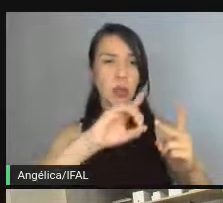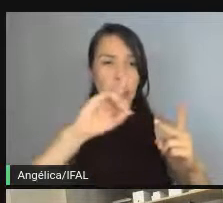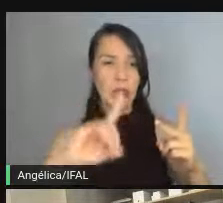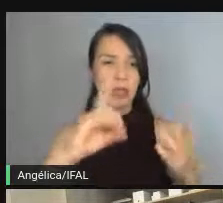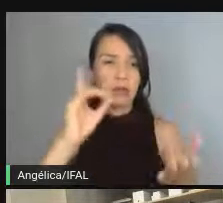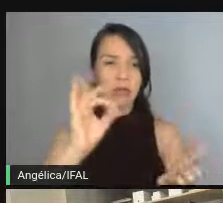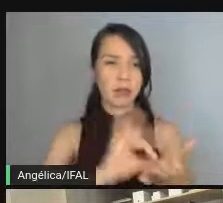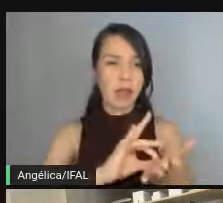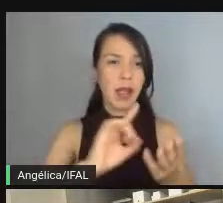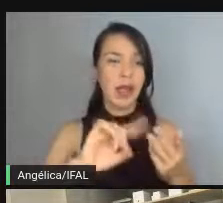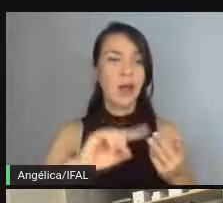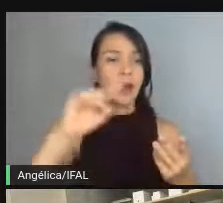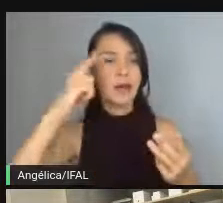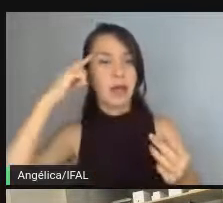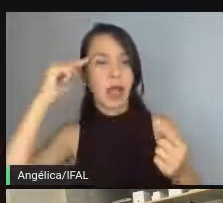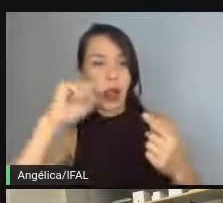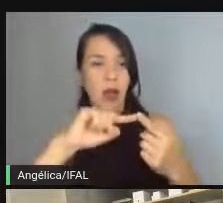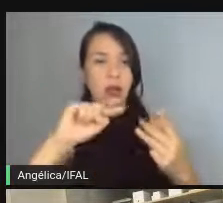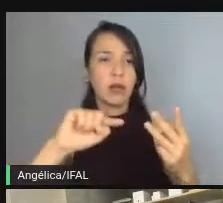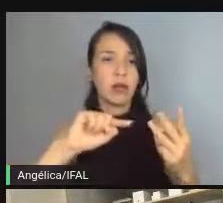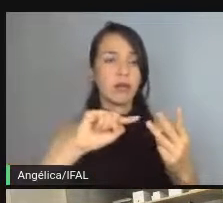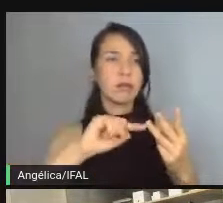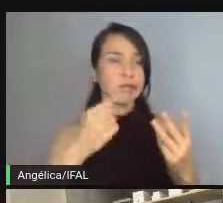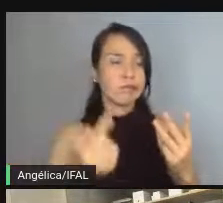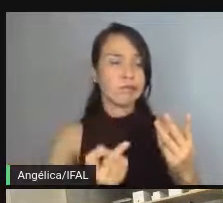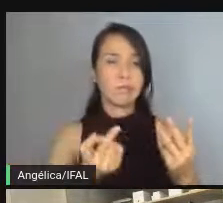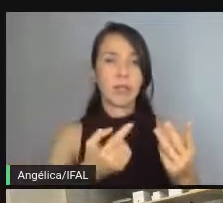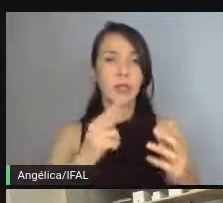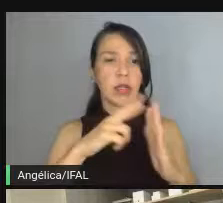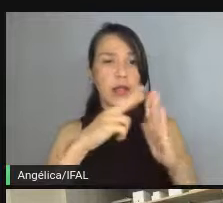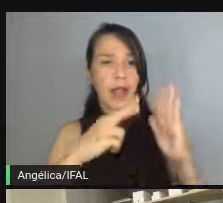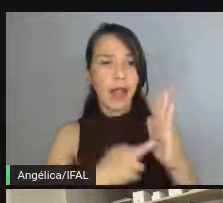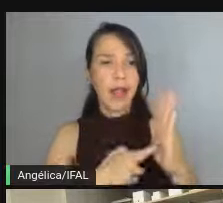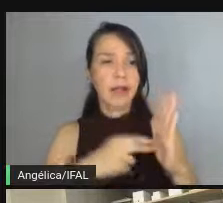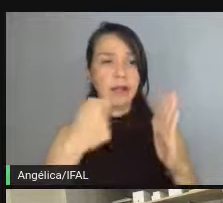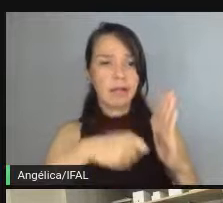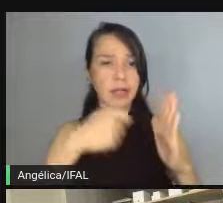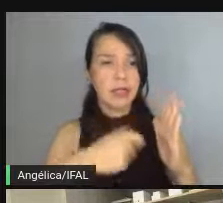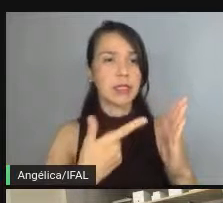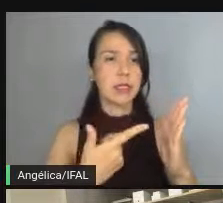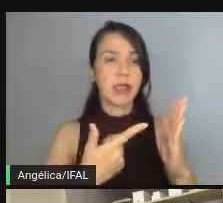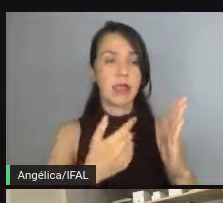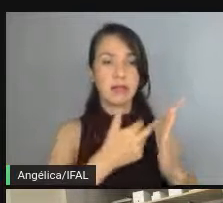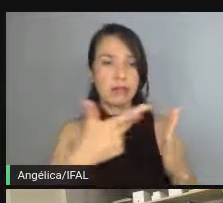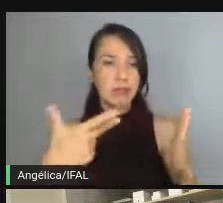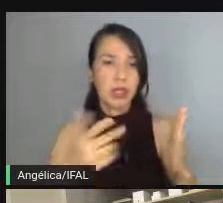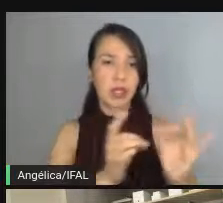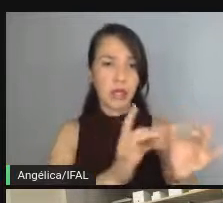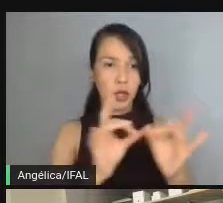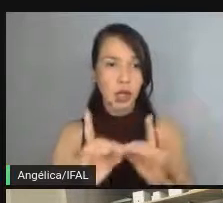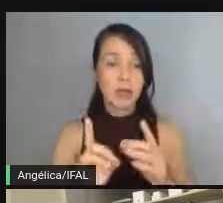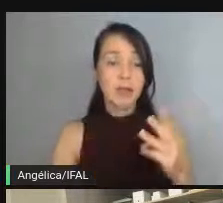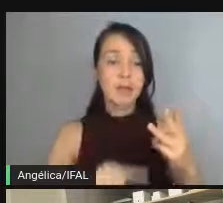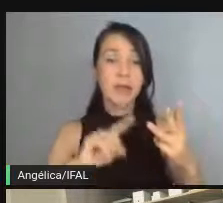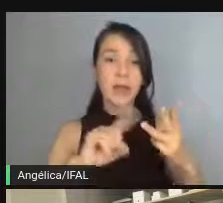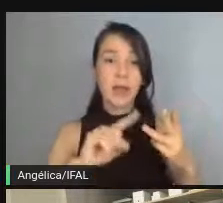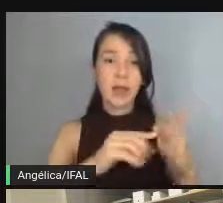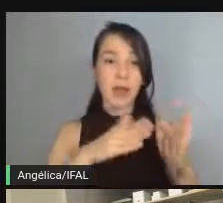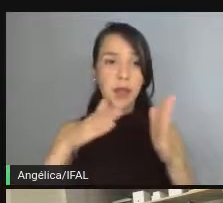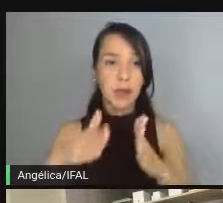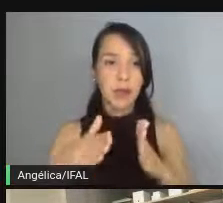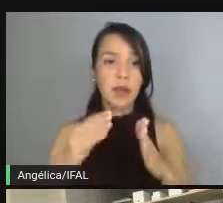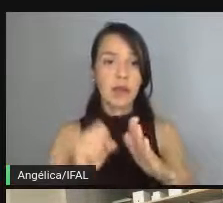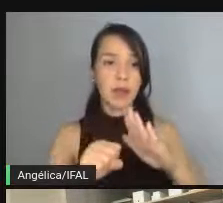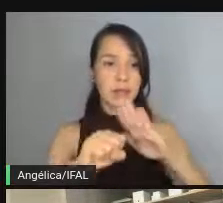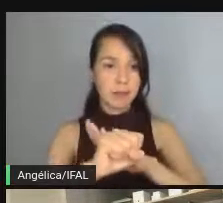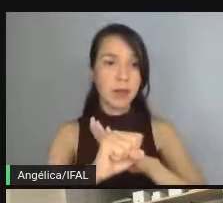o que é que aquela lógica, o que é que aquela regra de negócio deve funcionar e assim por diante. E o terceiro passo é a implementação.